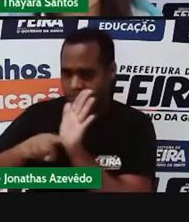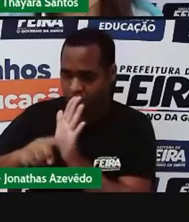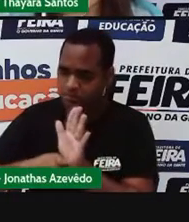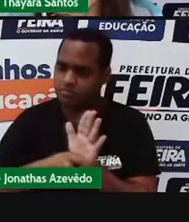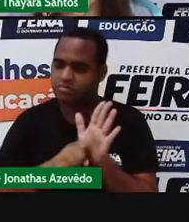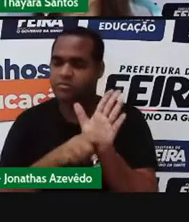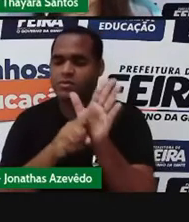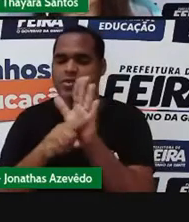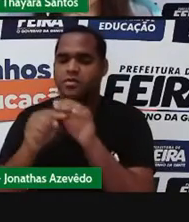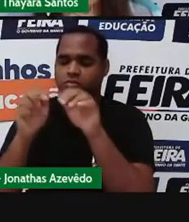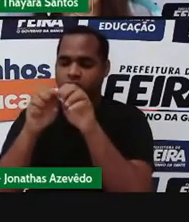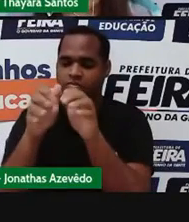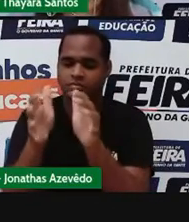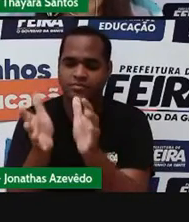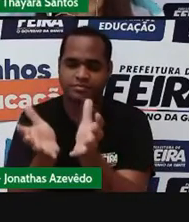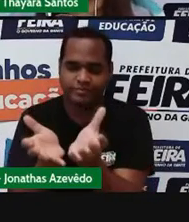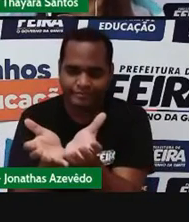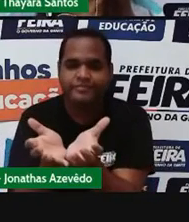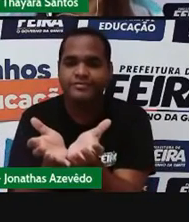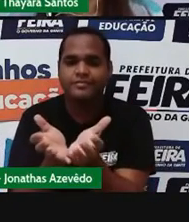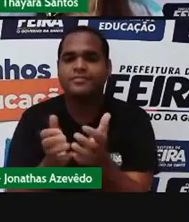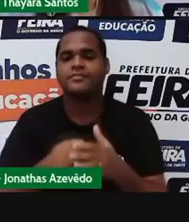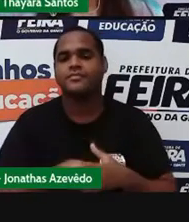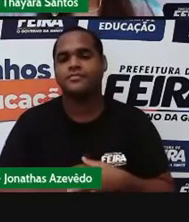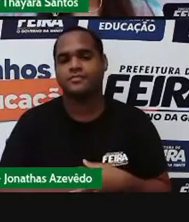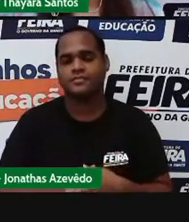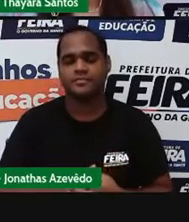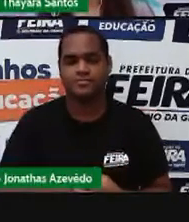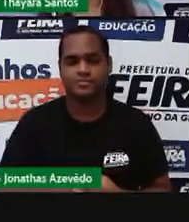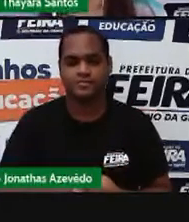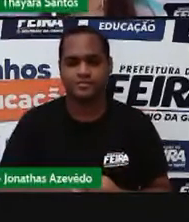negativa espalhada nessa estrutura positiva.